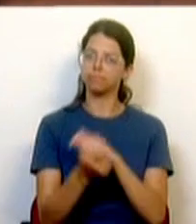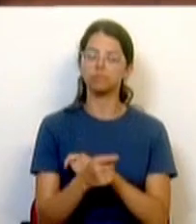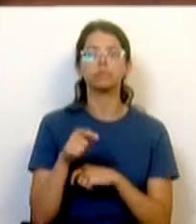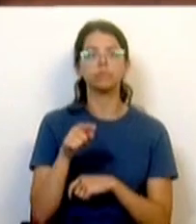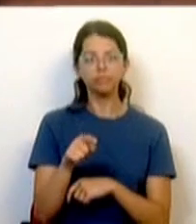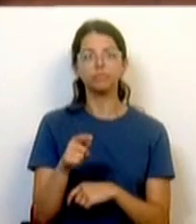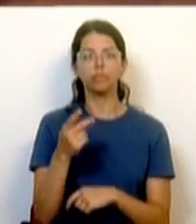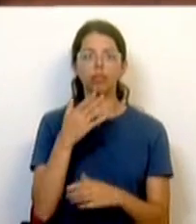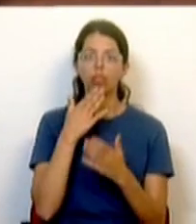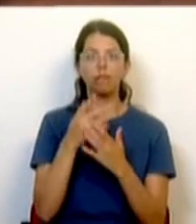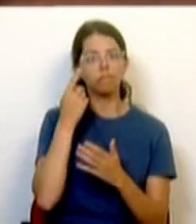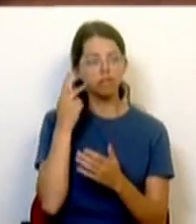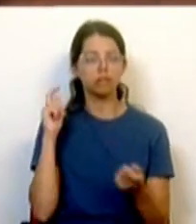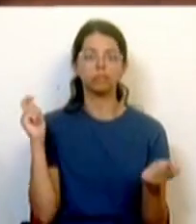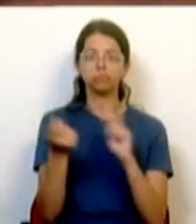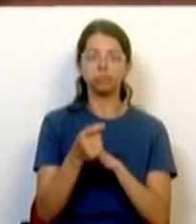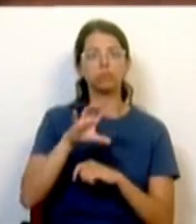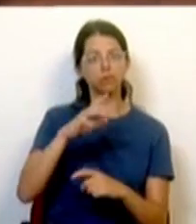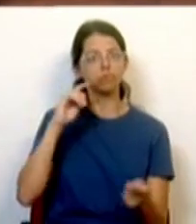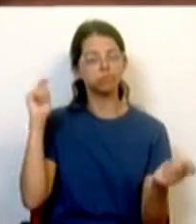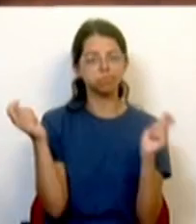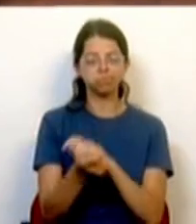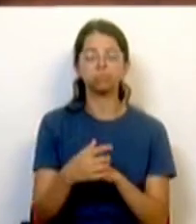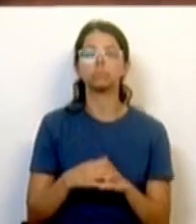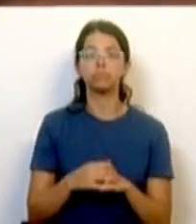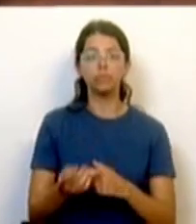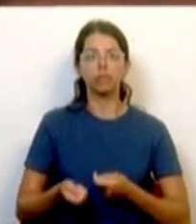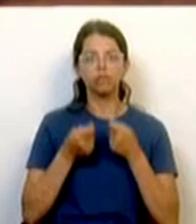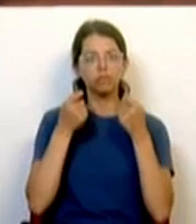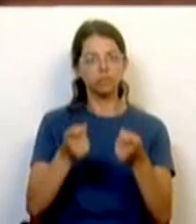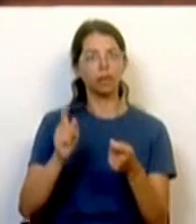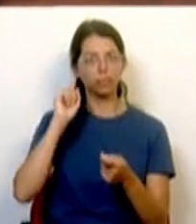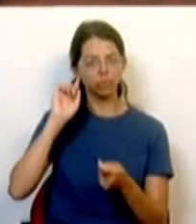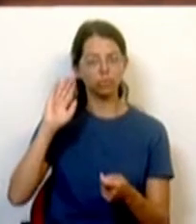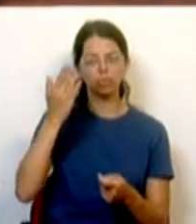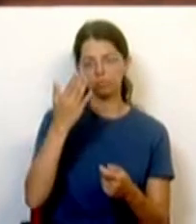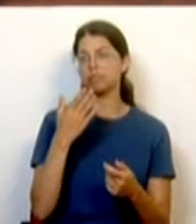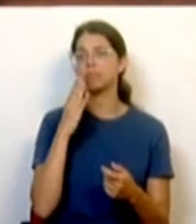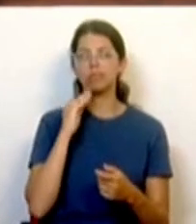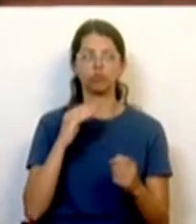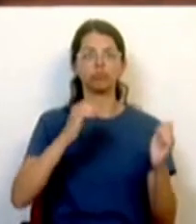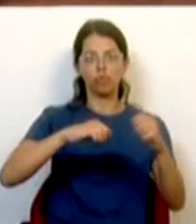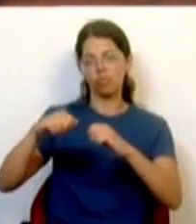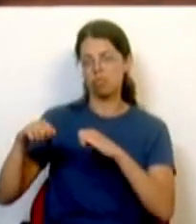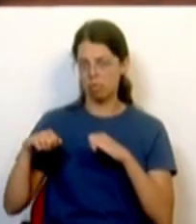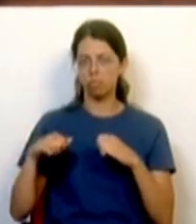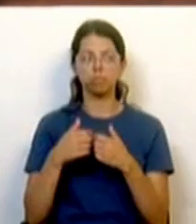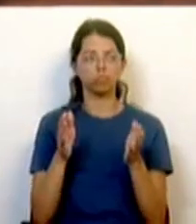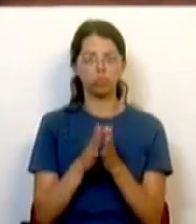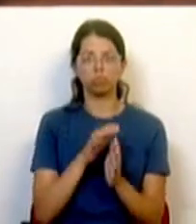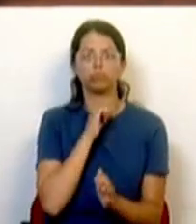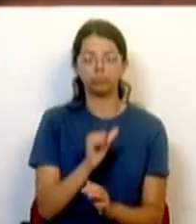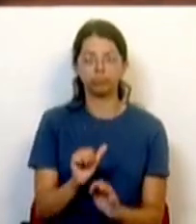vidas e transformadora do país. É um investimento decisivo, penso que é consensual por parte de todos